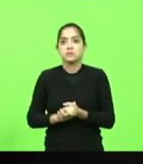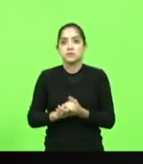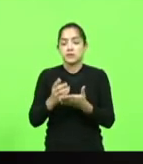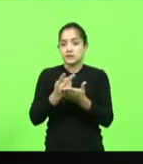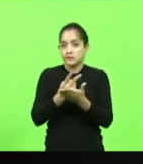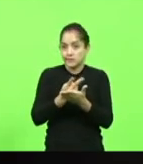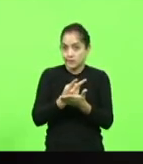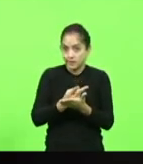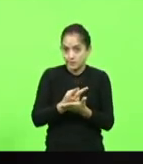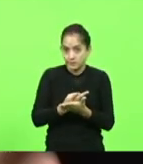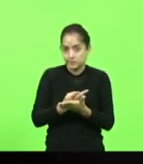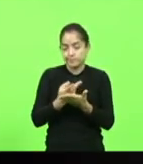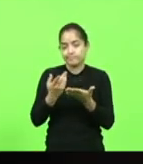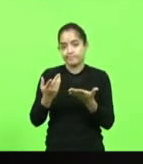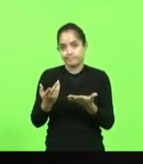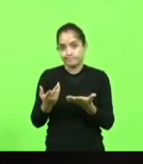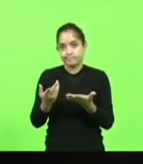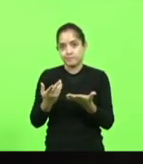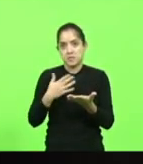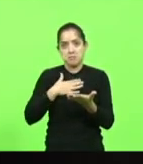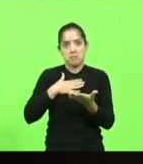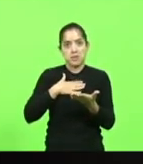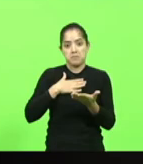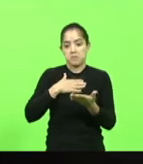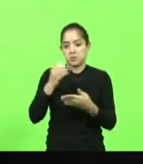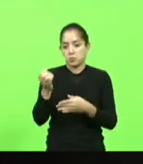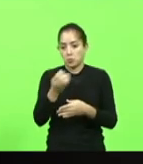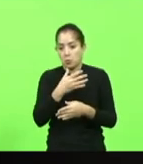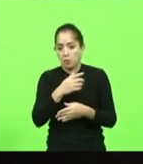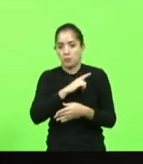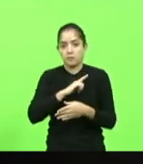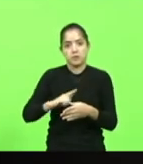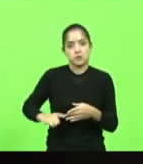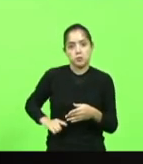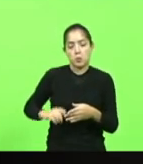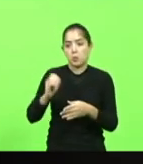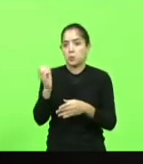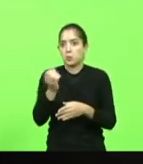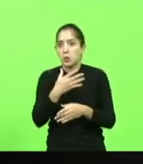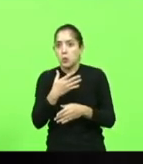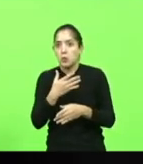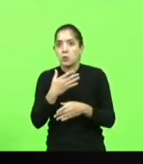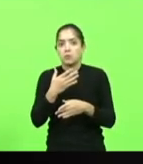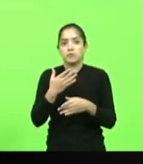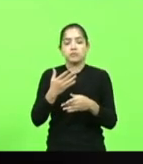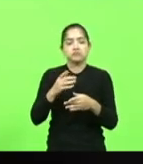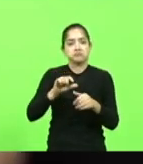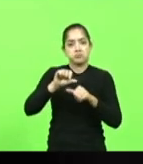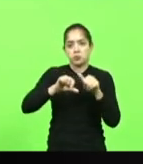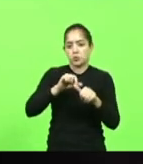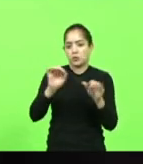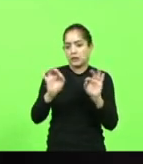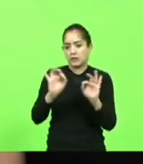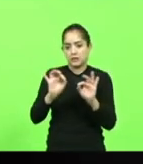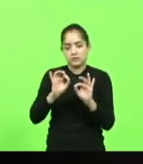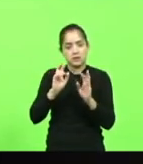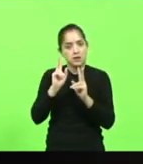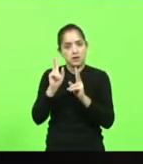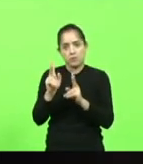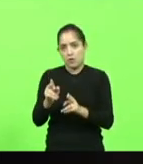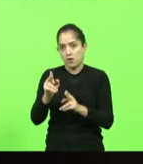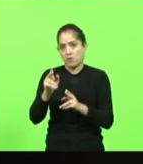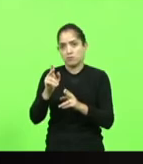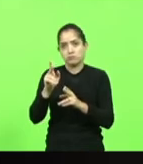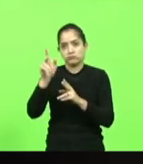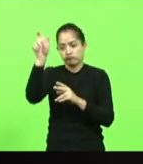o tempo todo. Para mim, não tem novo governador, não tem nova versão, não, para mim é o mesmo governador que foi